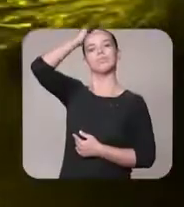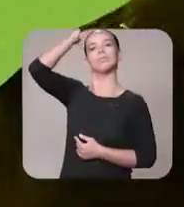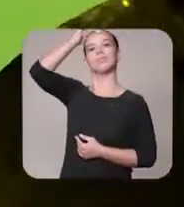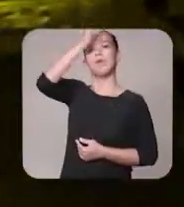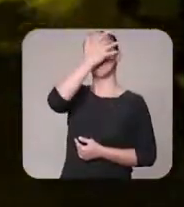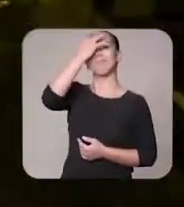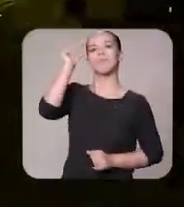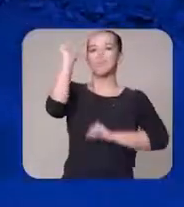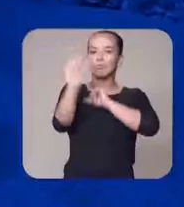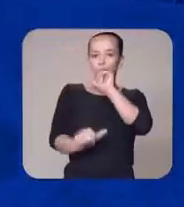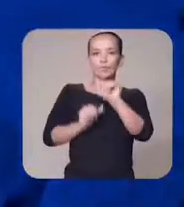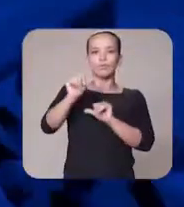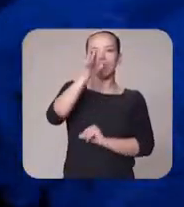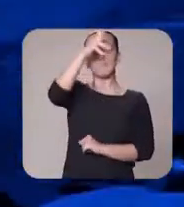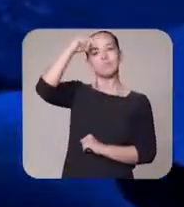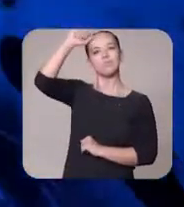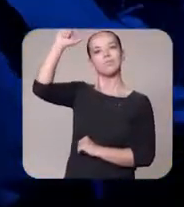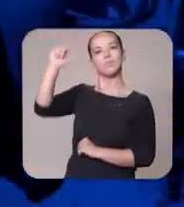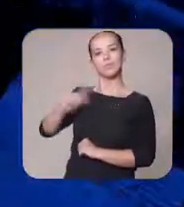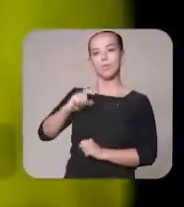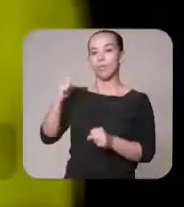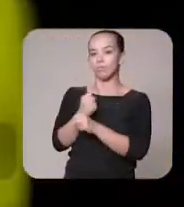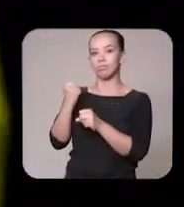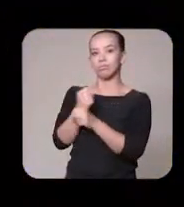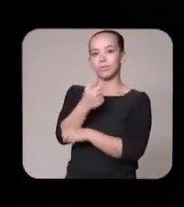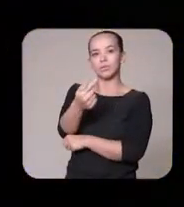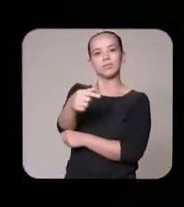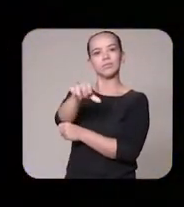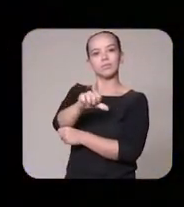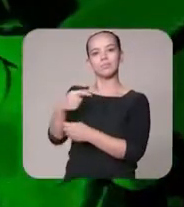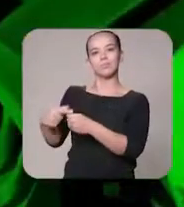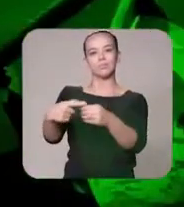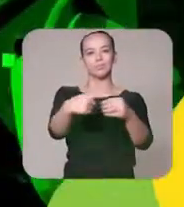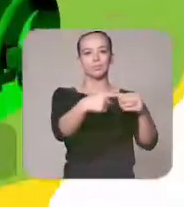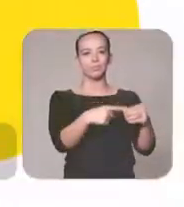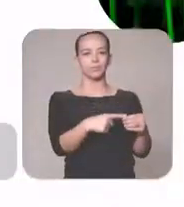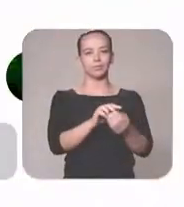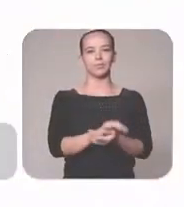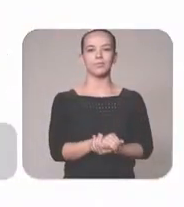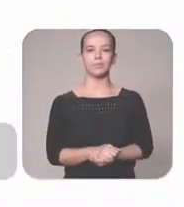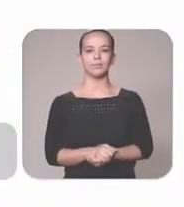Reinaldo. O cara que está transformando o Mato Grosso do Sul com obras nos 79 municípios.